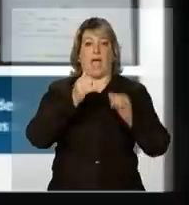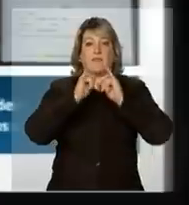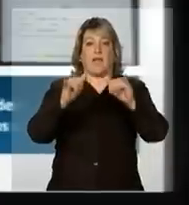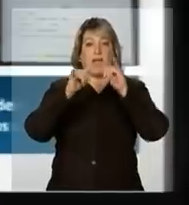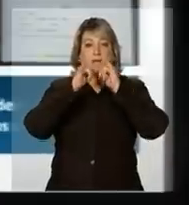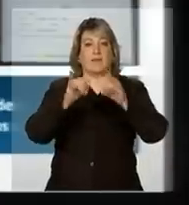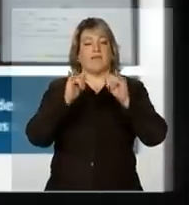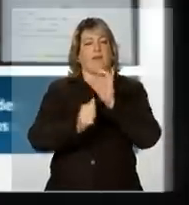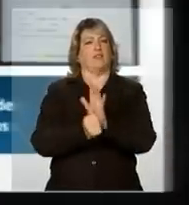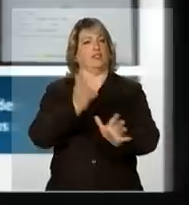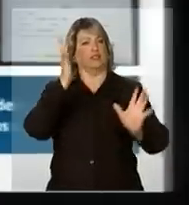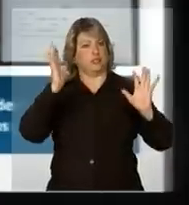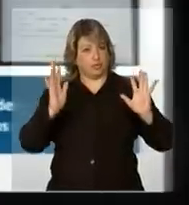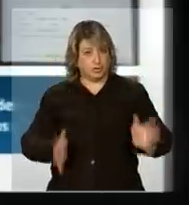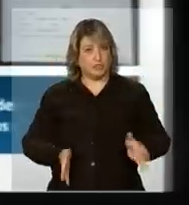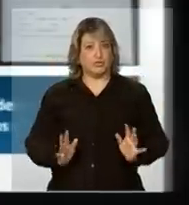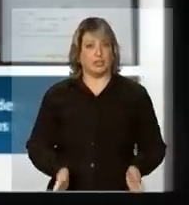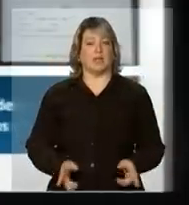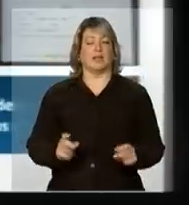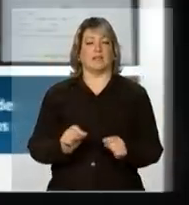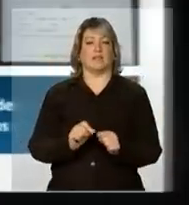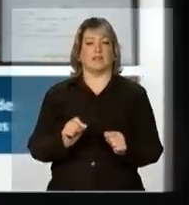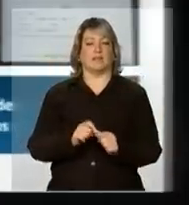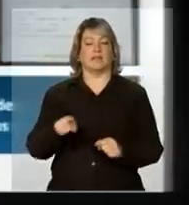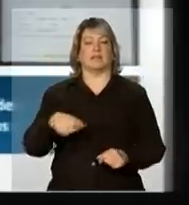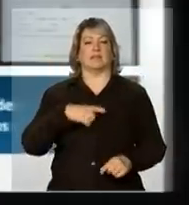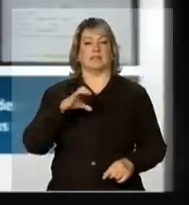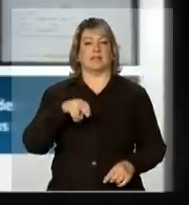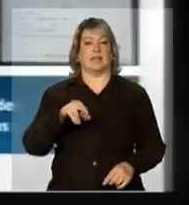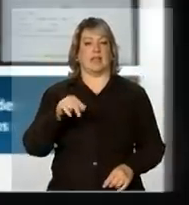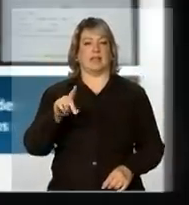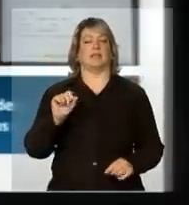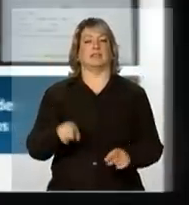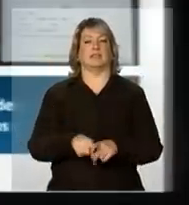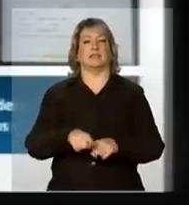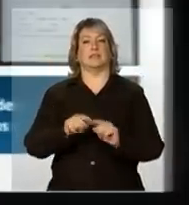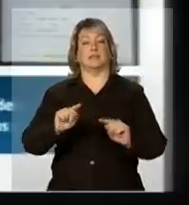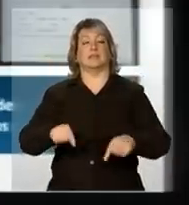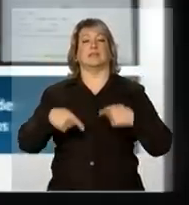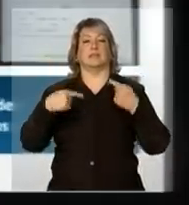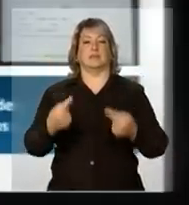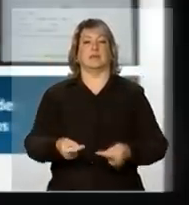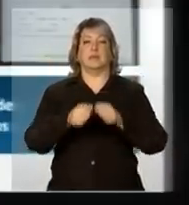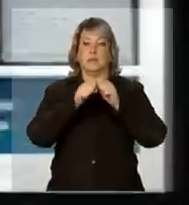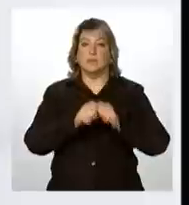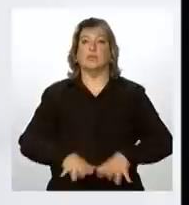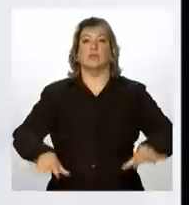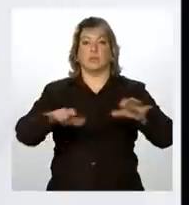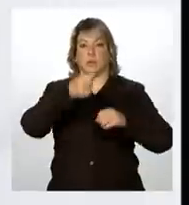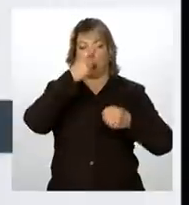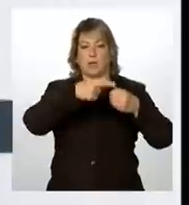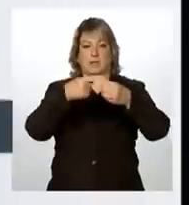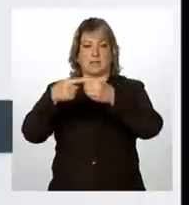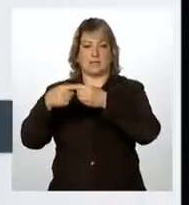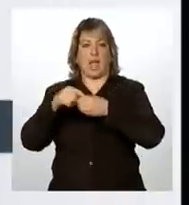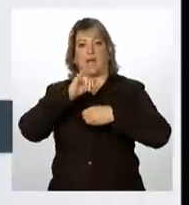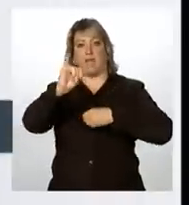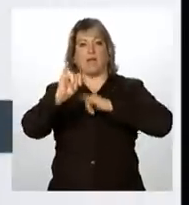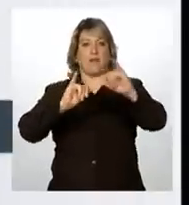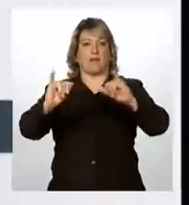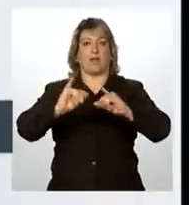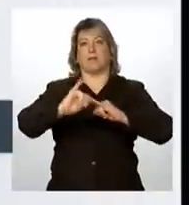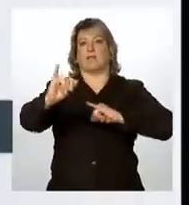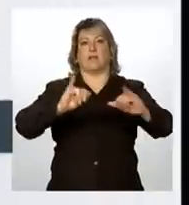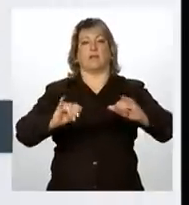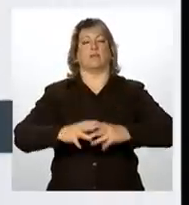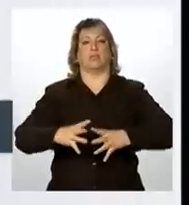desastres naturais que são transmitidos para o Senado e a partir daí são transmitidos para os municípios e estados específicos